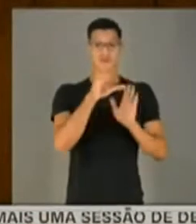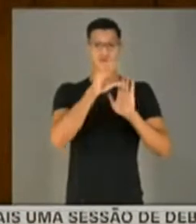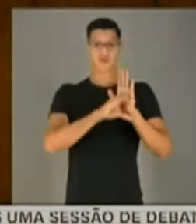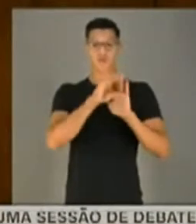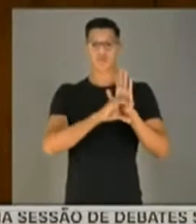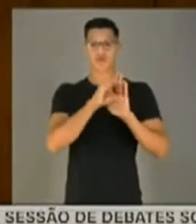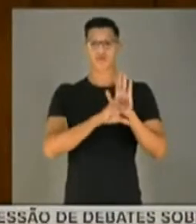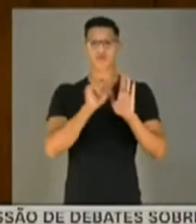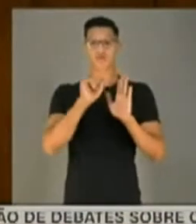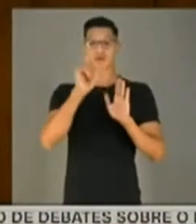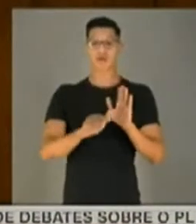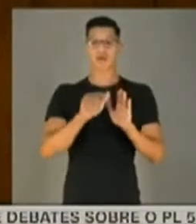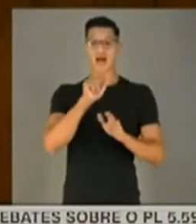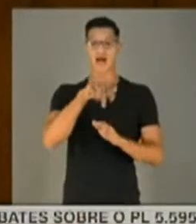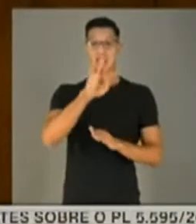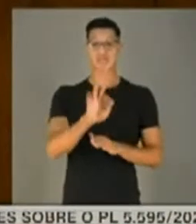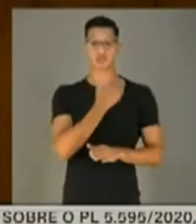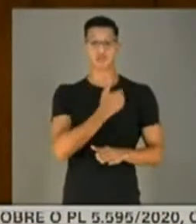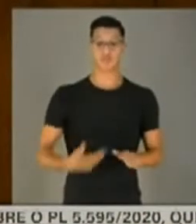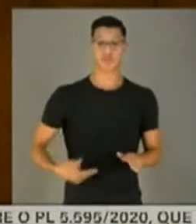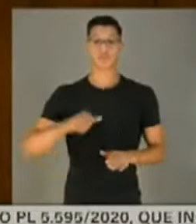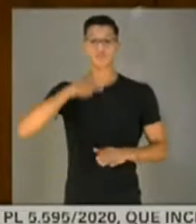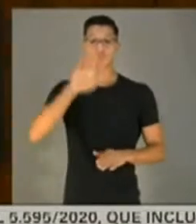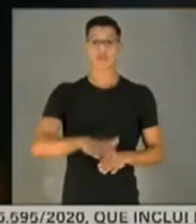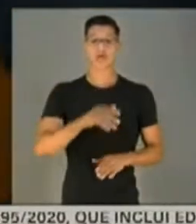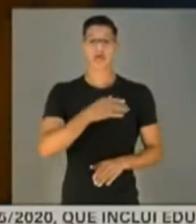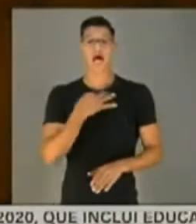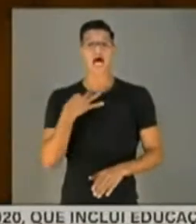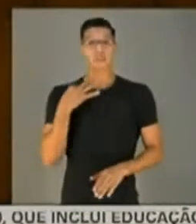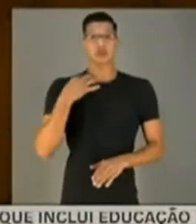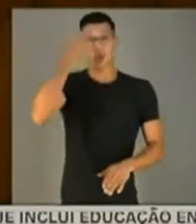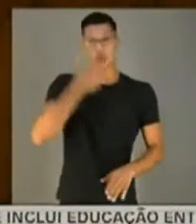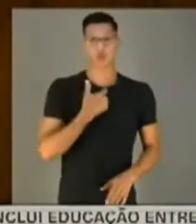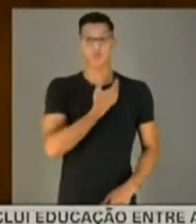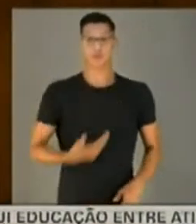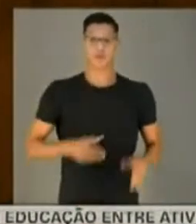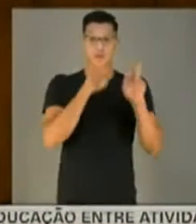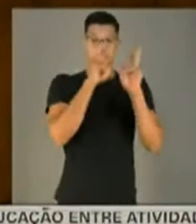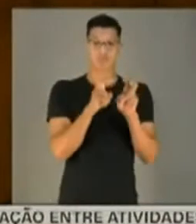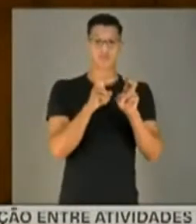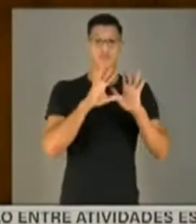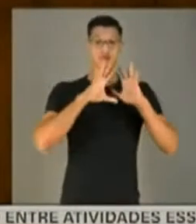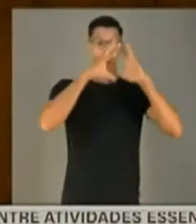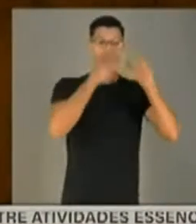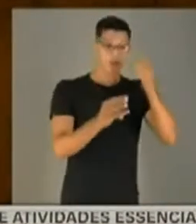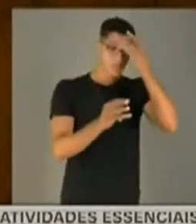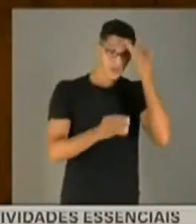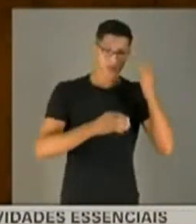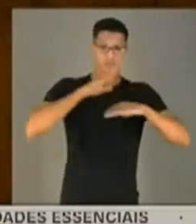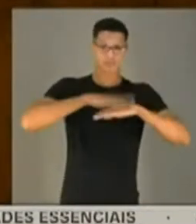conceitua o que vem a ser agente público. E quem que é agente público no Brasil? Aspas. Todo aquele que